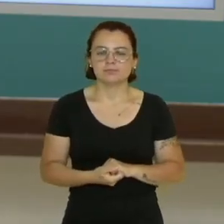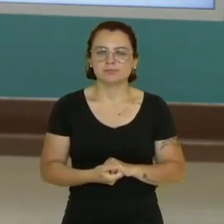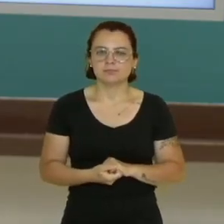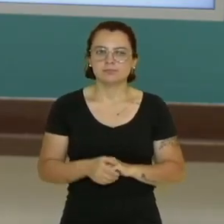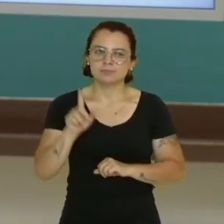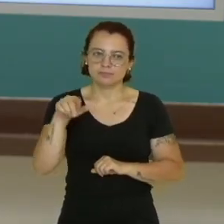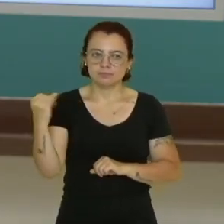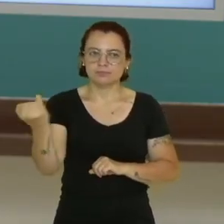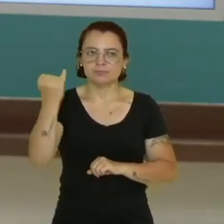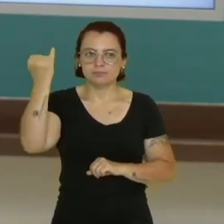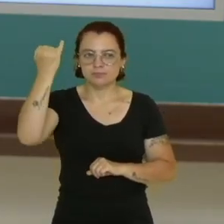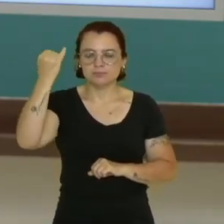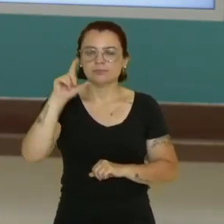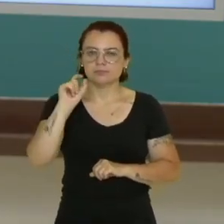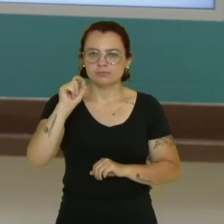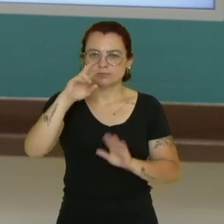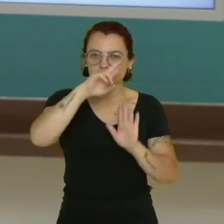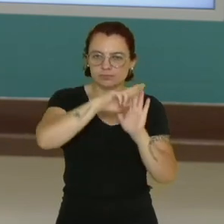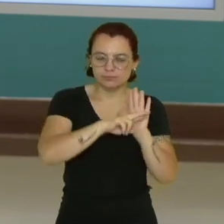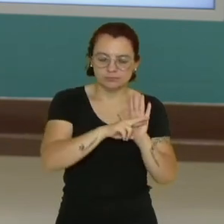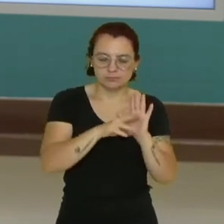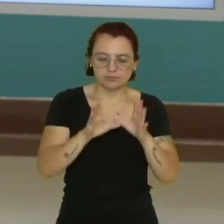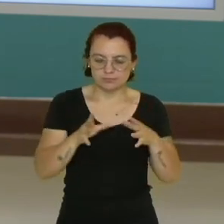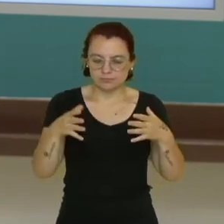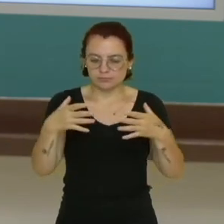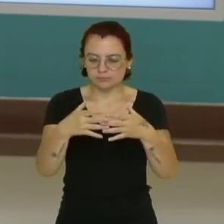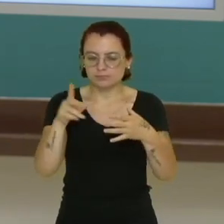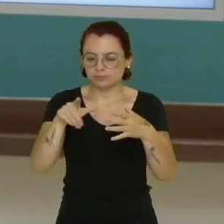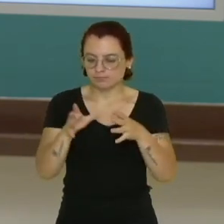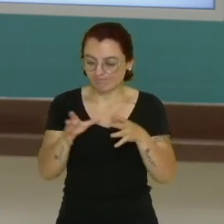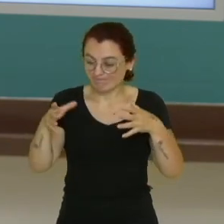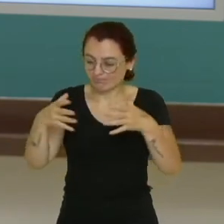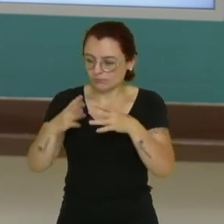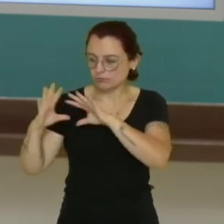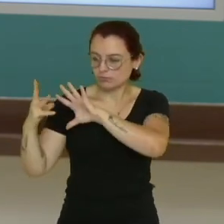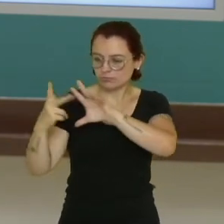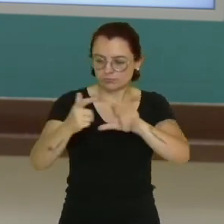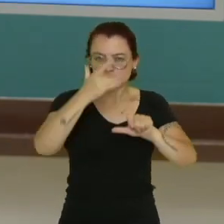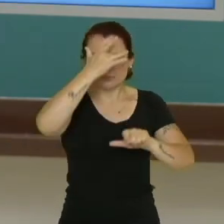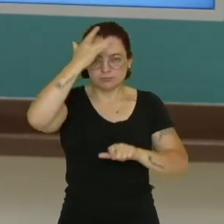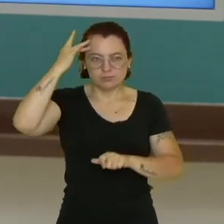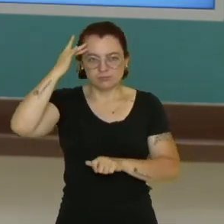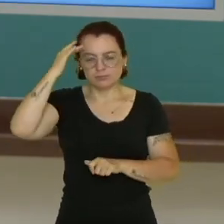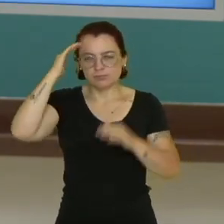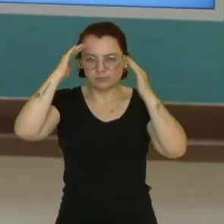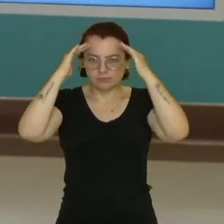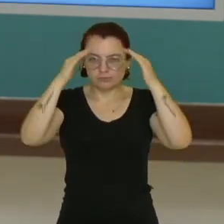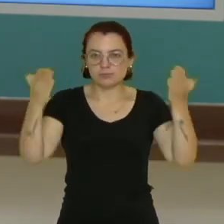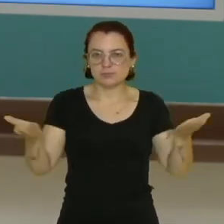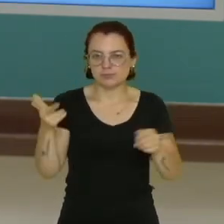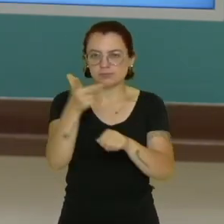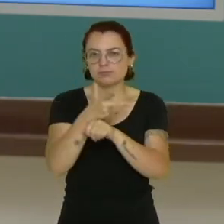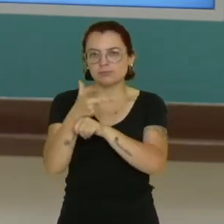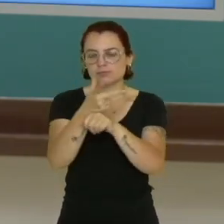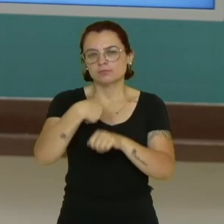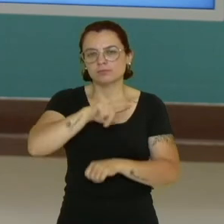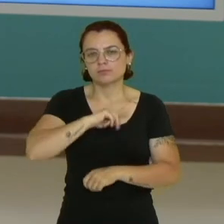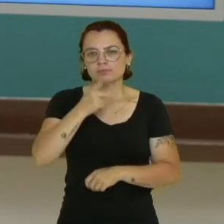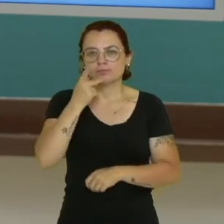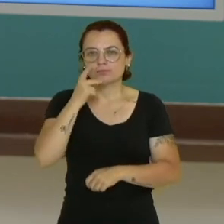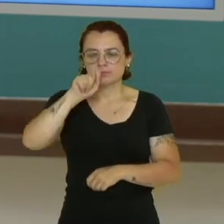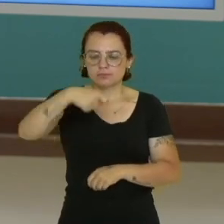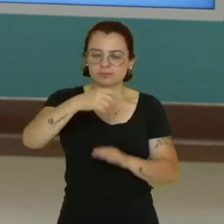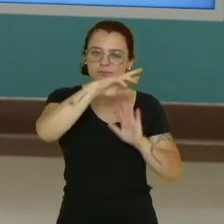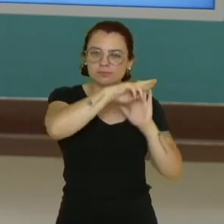justamente. Que as regras, elas são construídas de forma comunitária, por toda a comunidade escolar. Nesse vídeo nós falamos sobre o